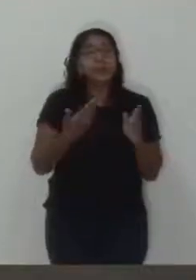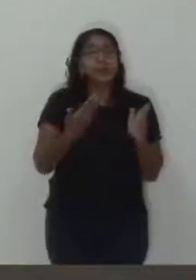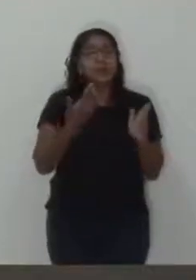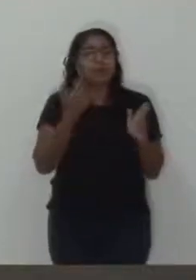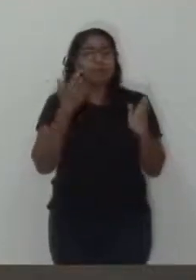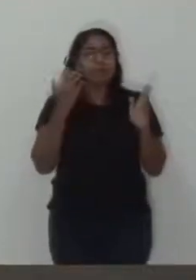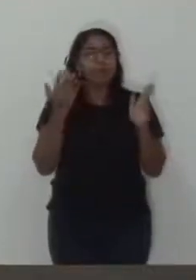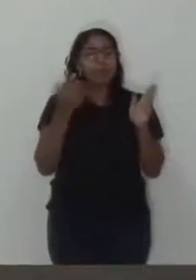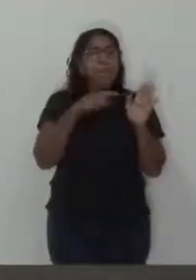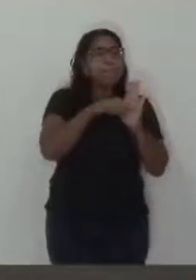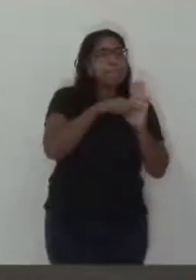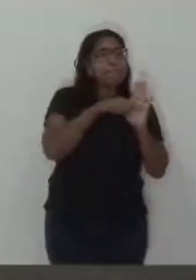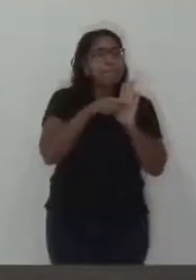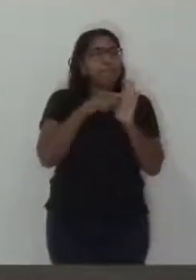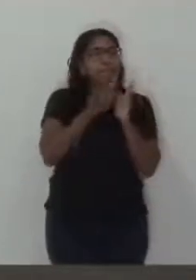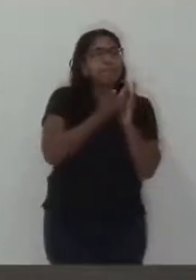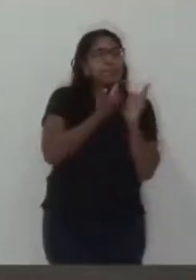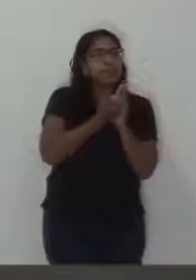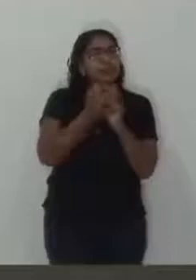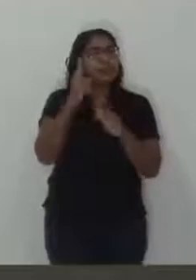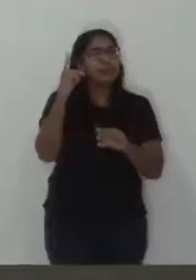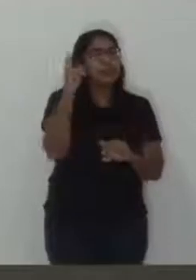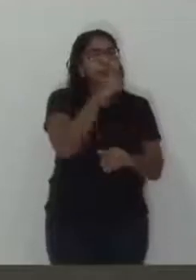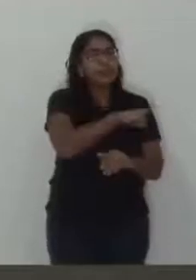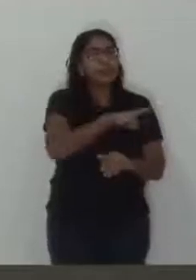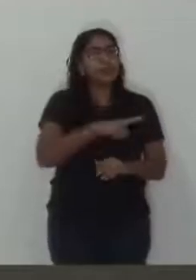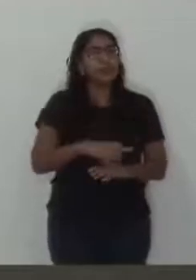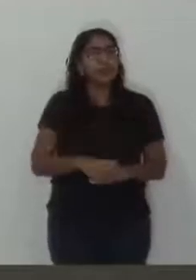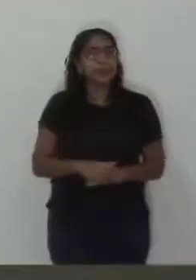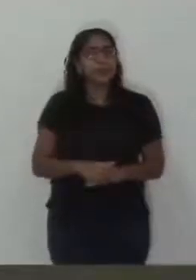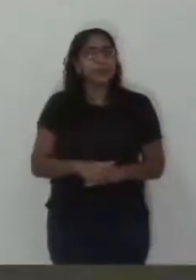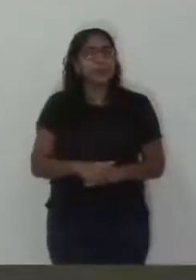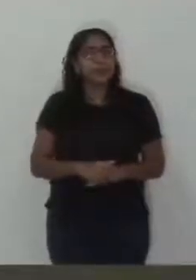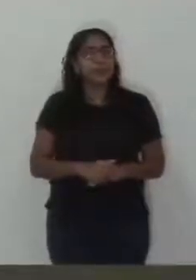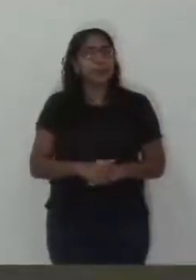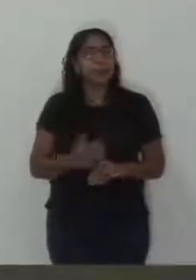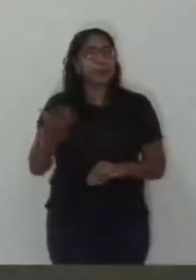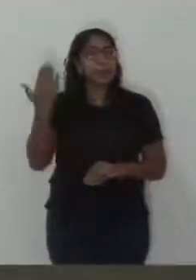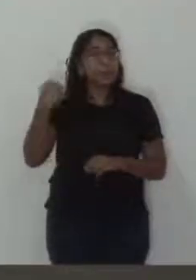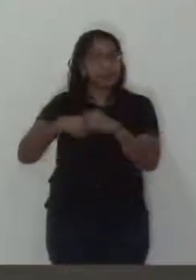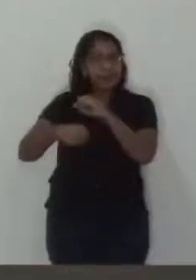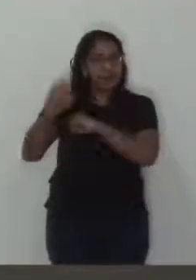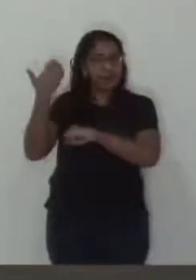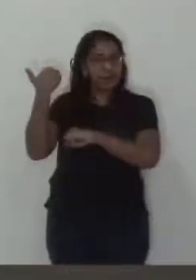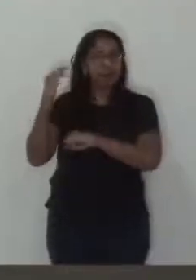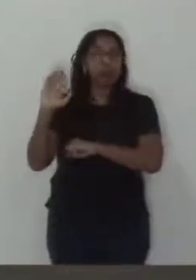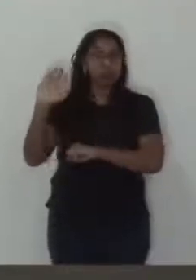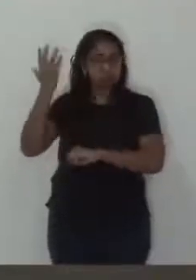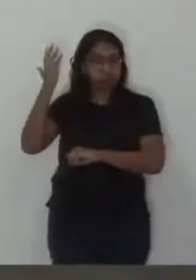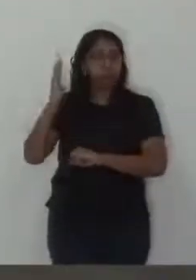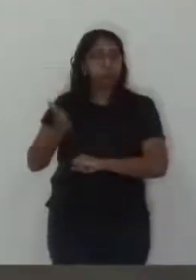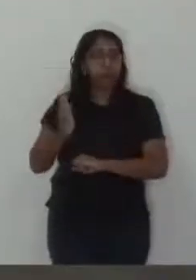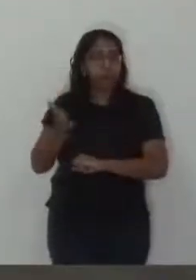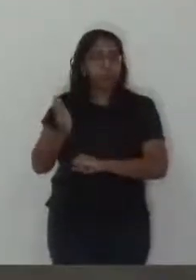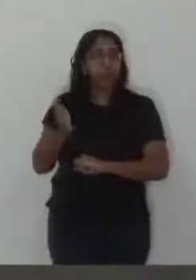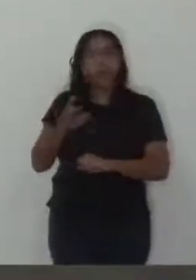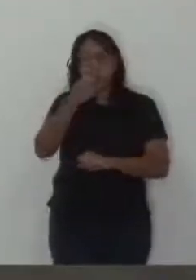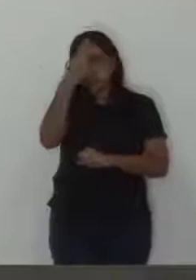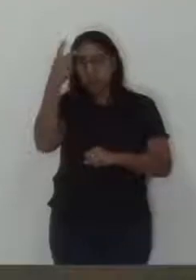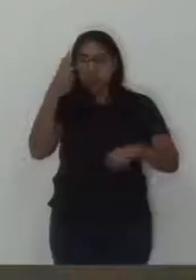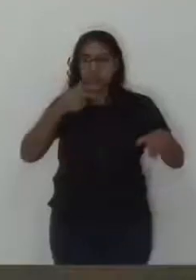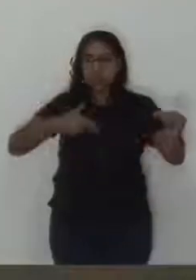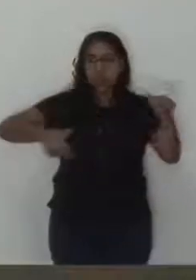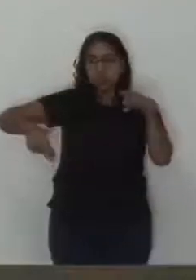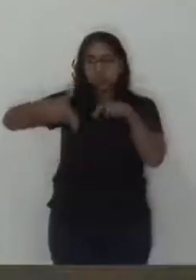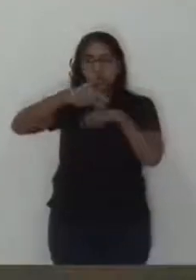de como lidar com essa situação. E a gente viu, isso já ocorreu em outros anos, e nesse ano foi de forma até